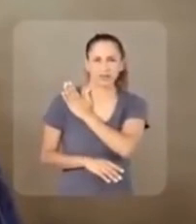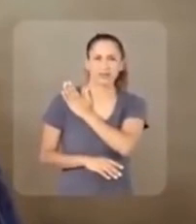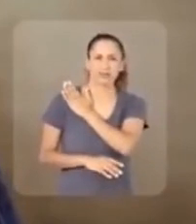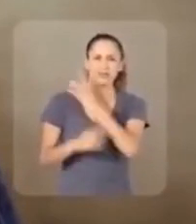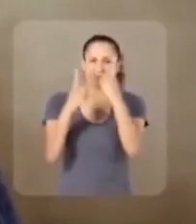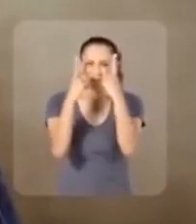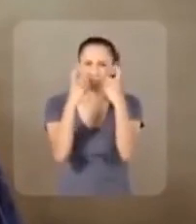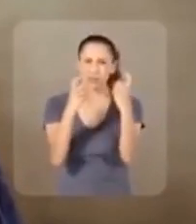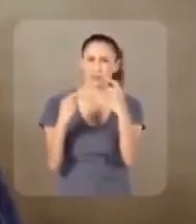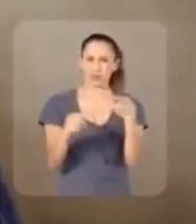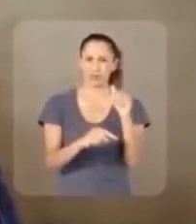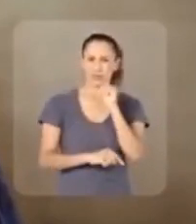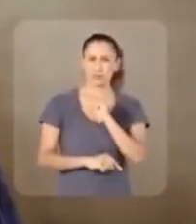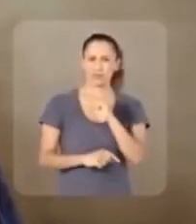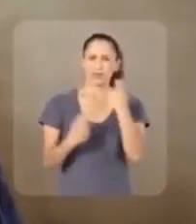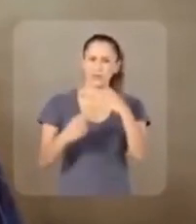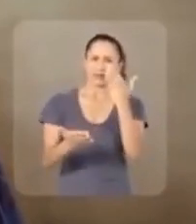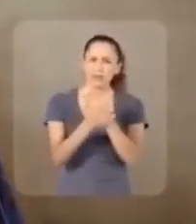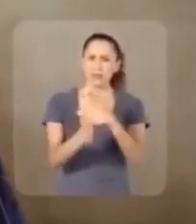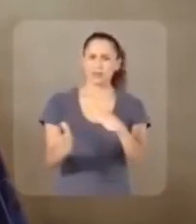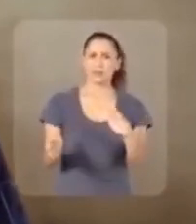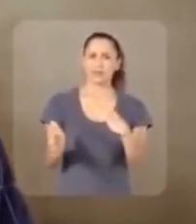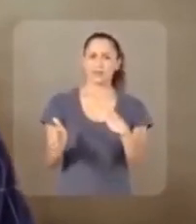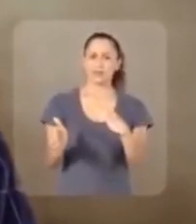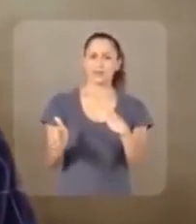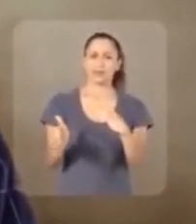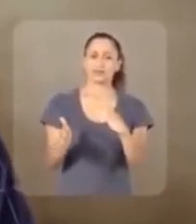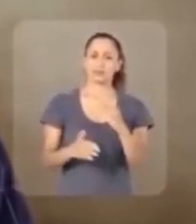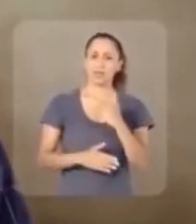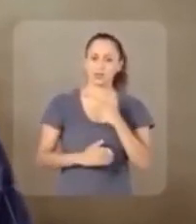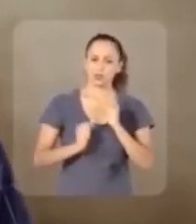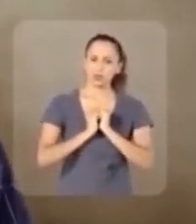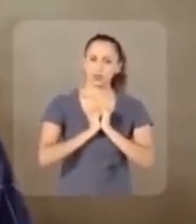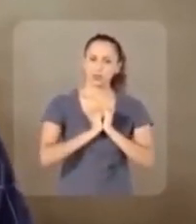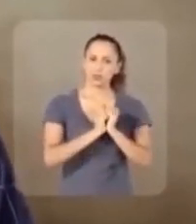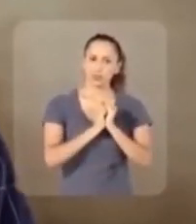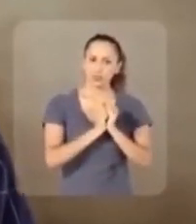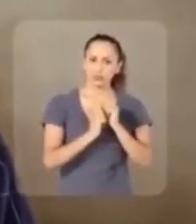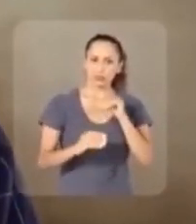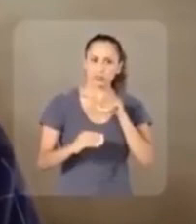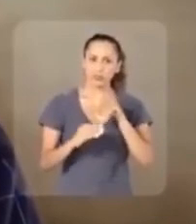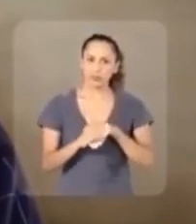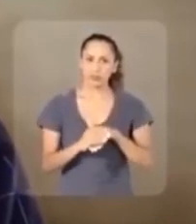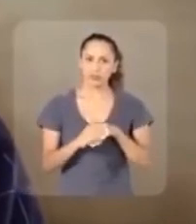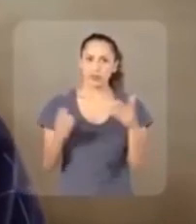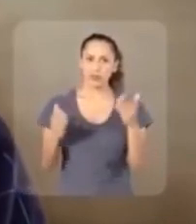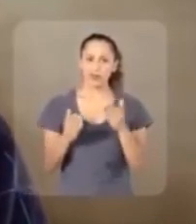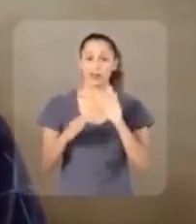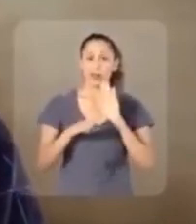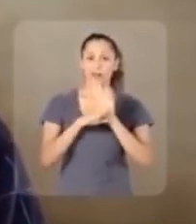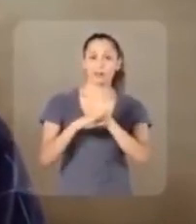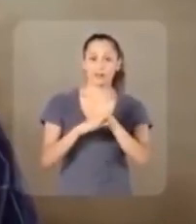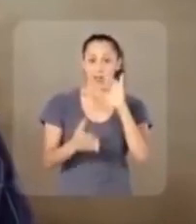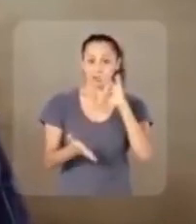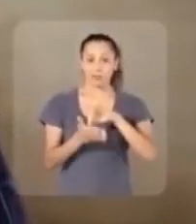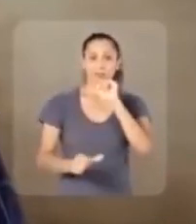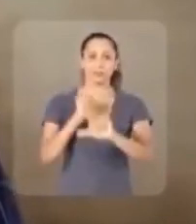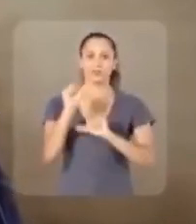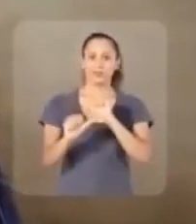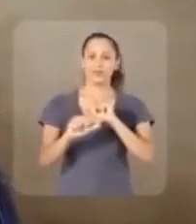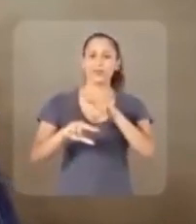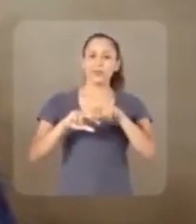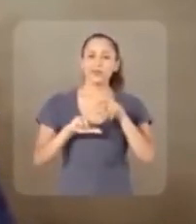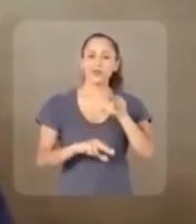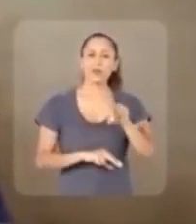o preconceito e a violência. Isso tem que acabar. Estou nesta eleição para ajudar a mudar essa realidade.